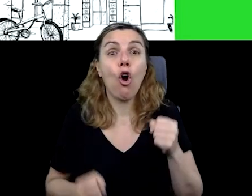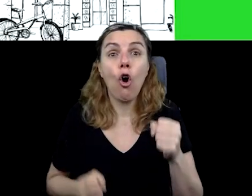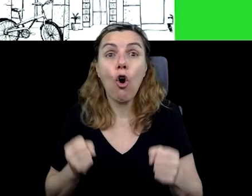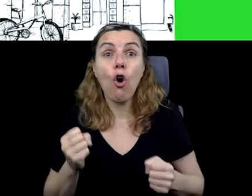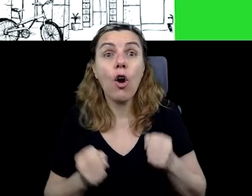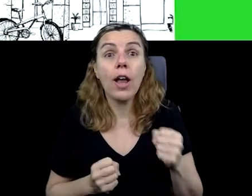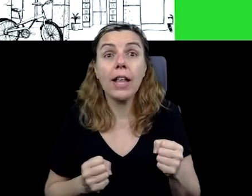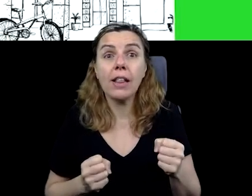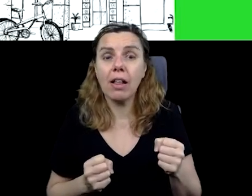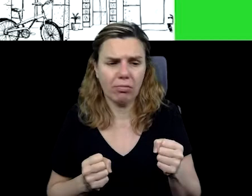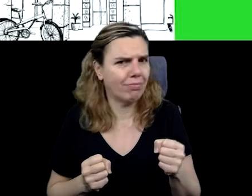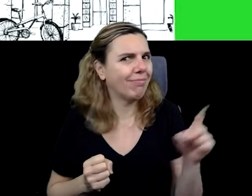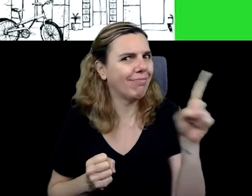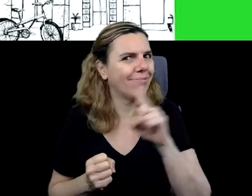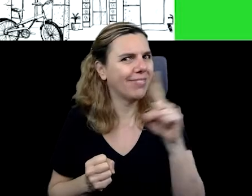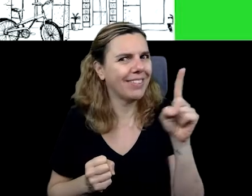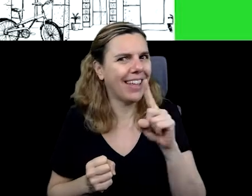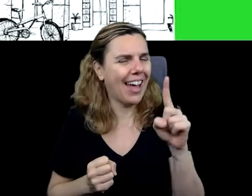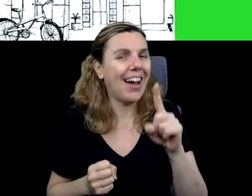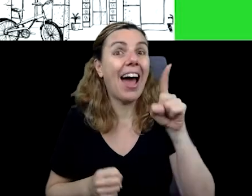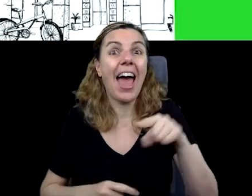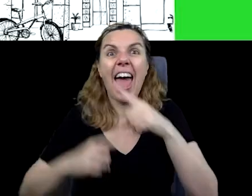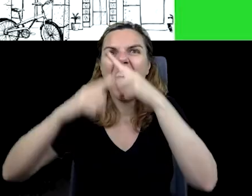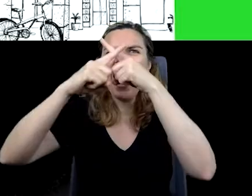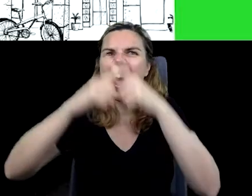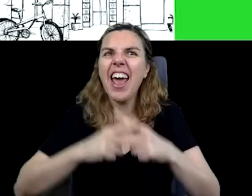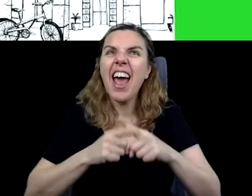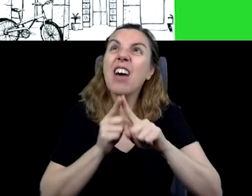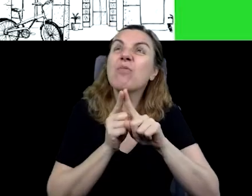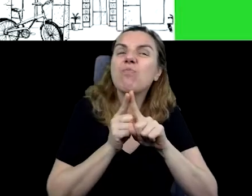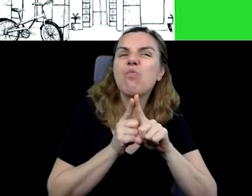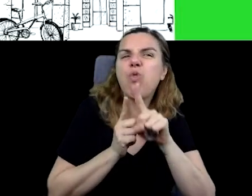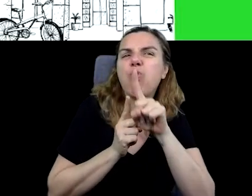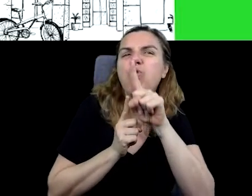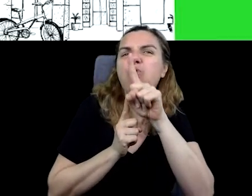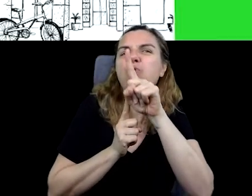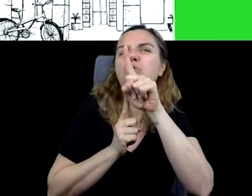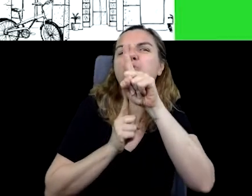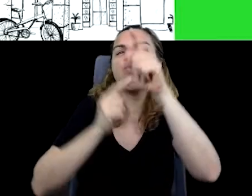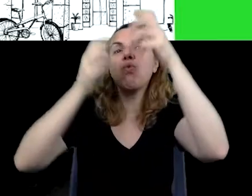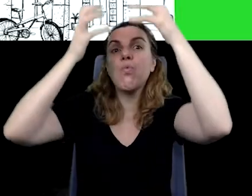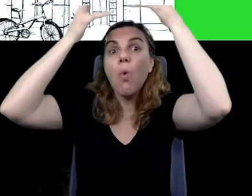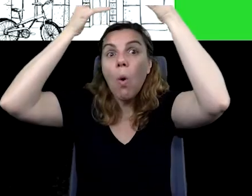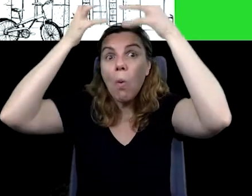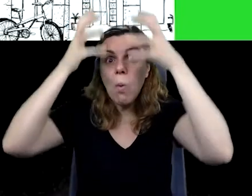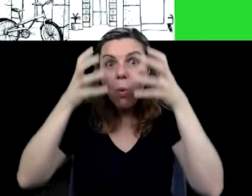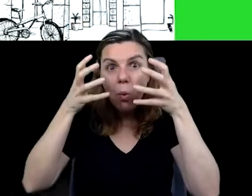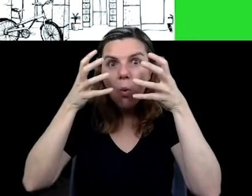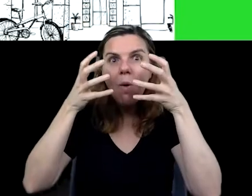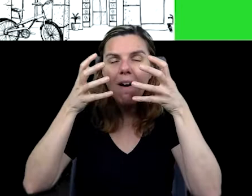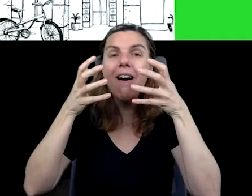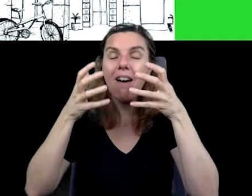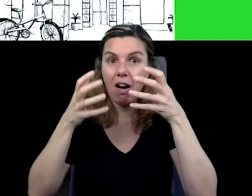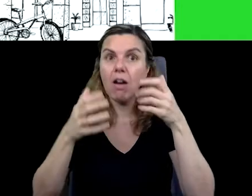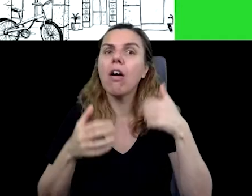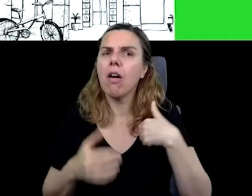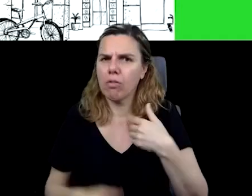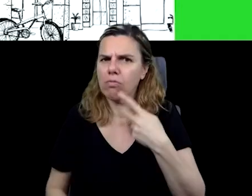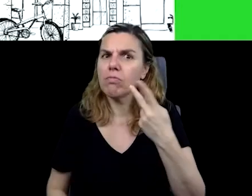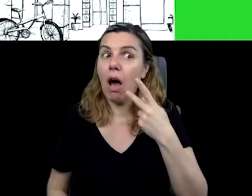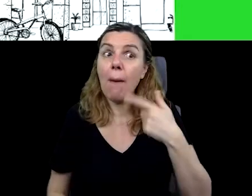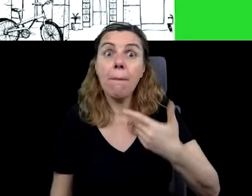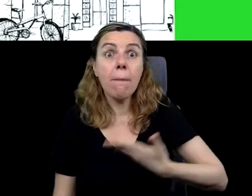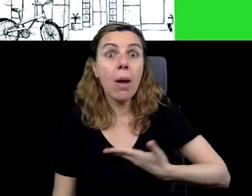espacial? Não disse? Pois é. Eu disse e afirmo. Eu tinha até um amigo que